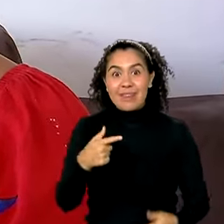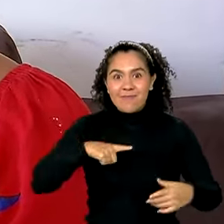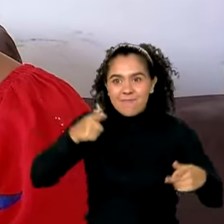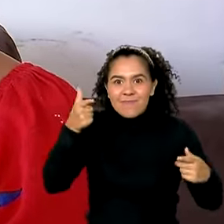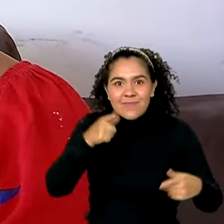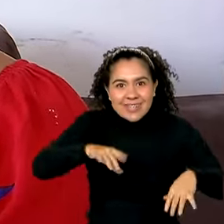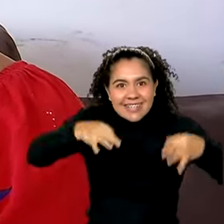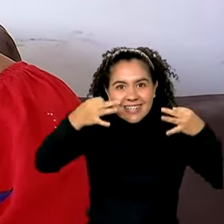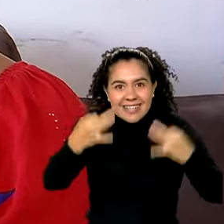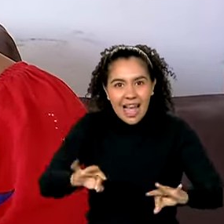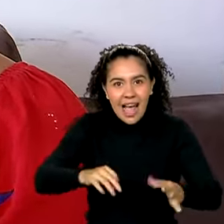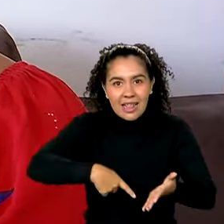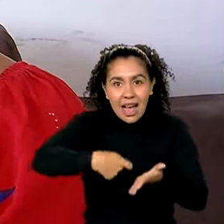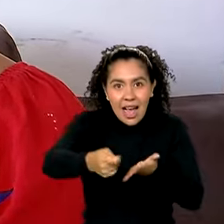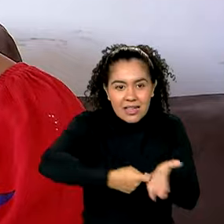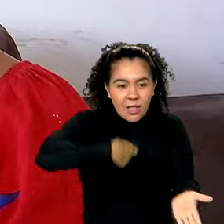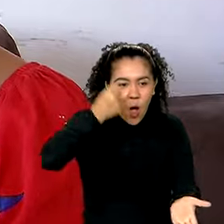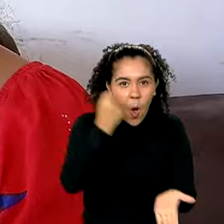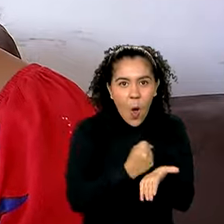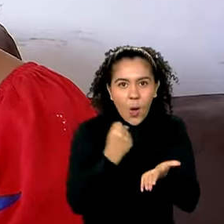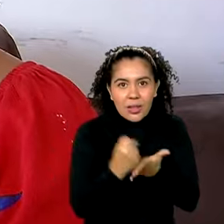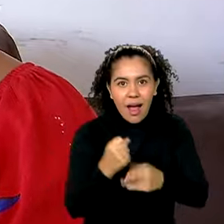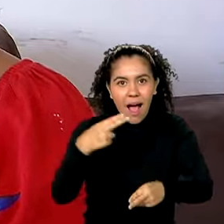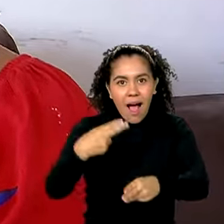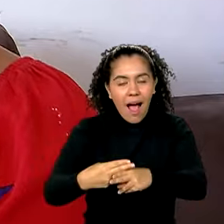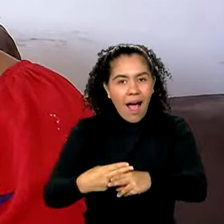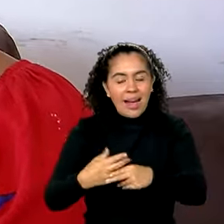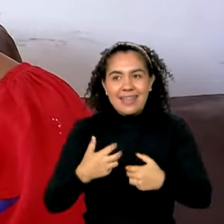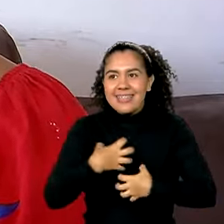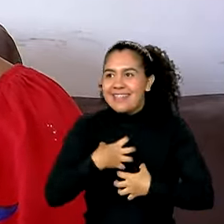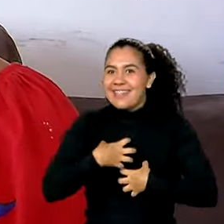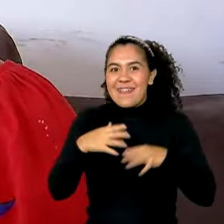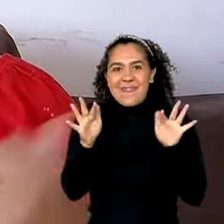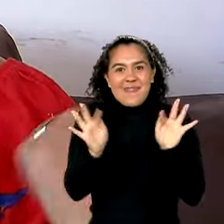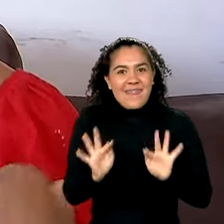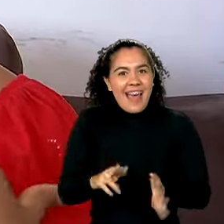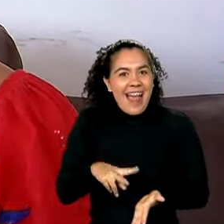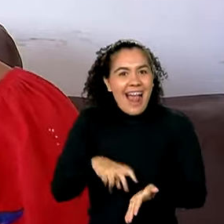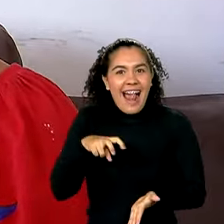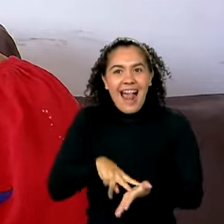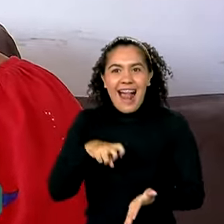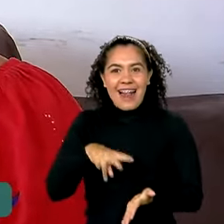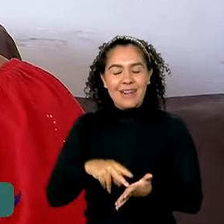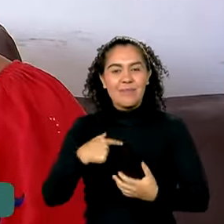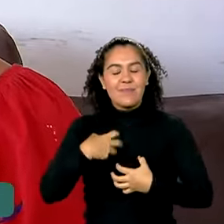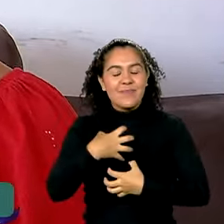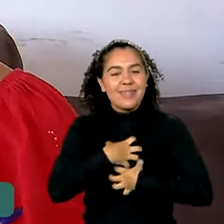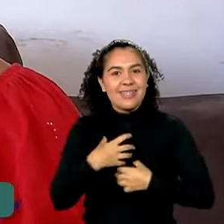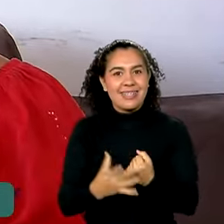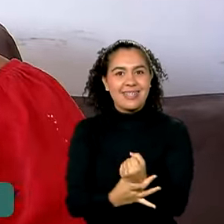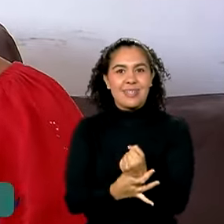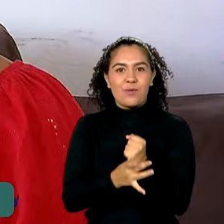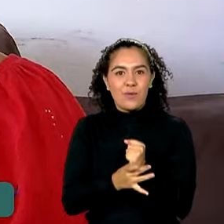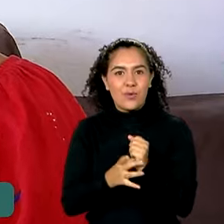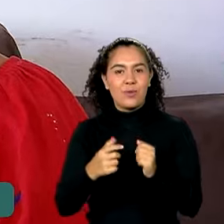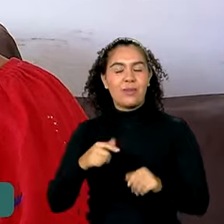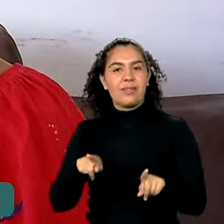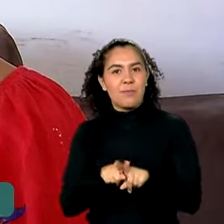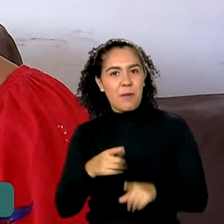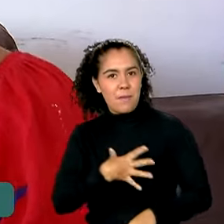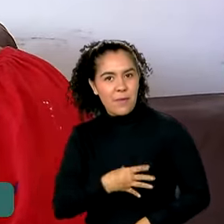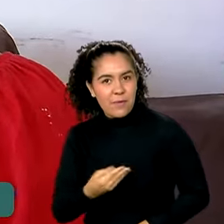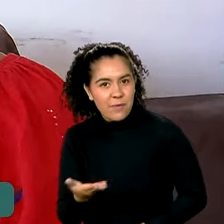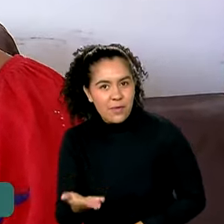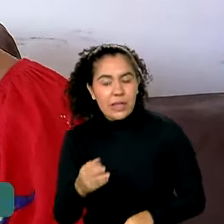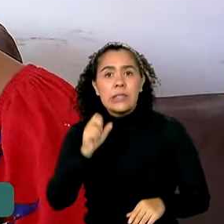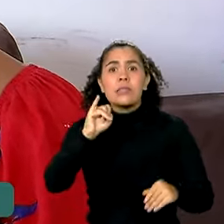assinou na caixa e tudo eu nem sei eu fiquei tão feliz porque eu dei segurança para os meus filhos eu me senti mais segura